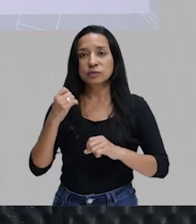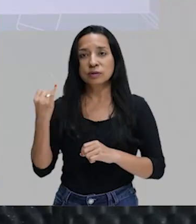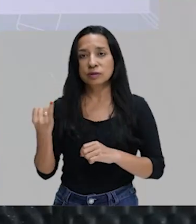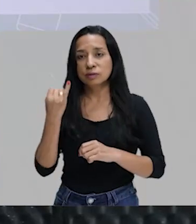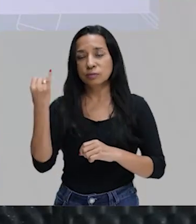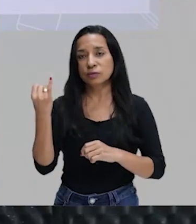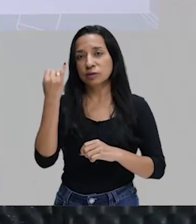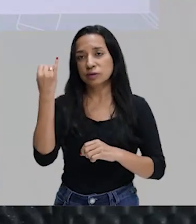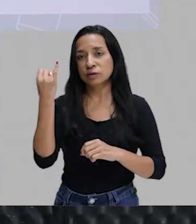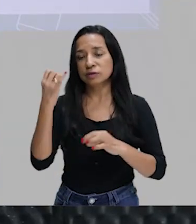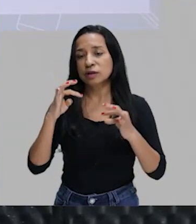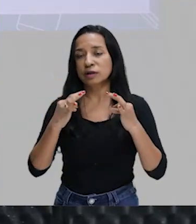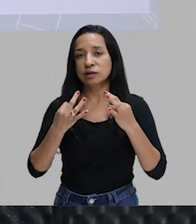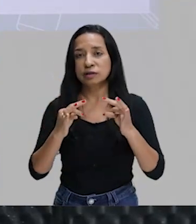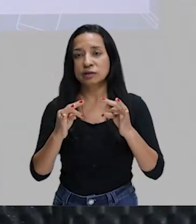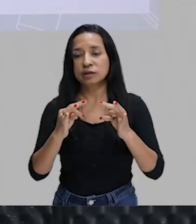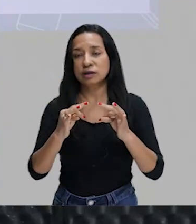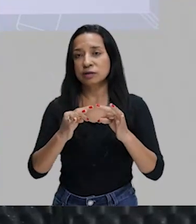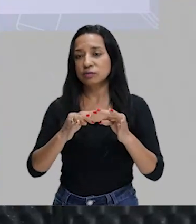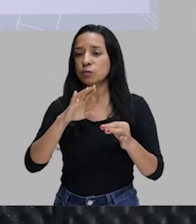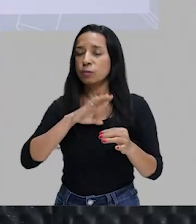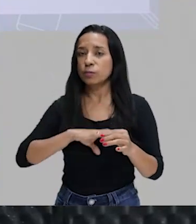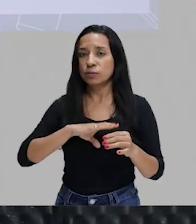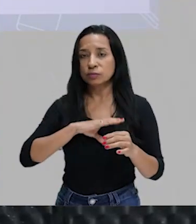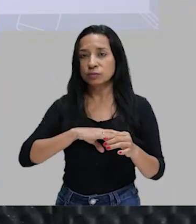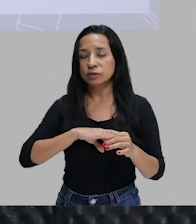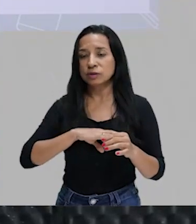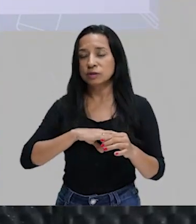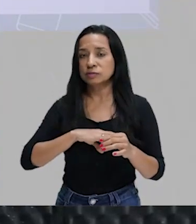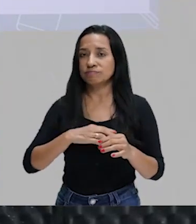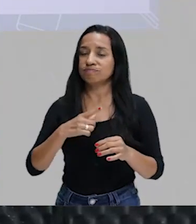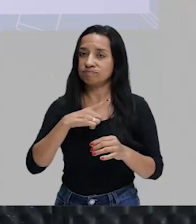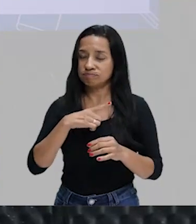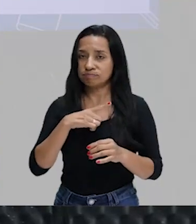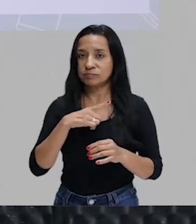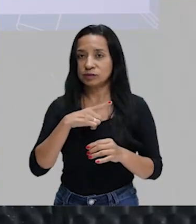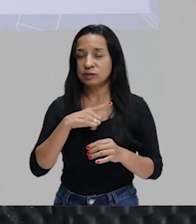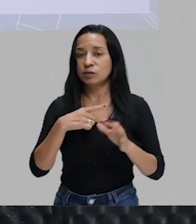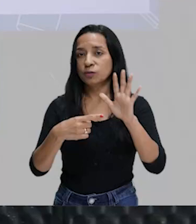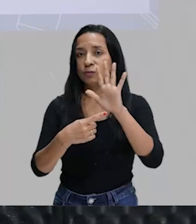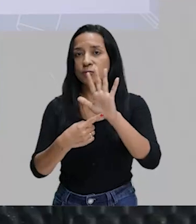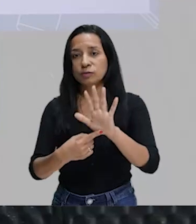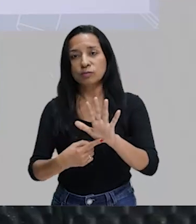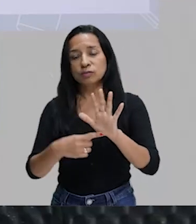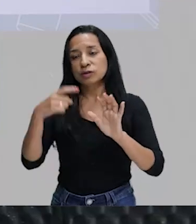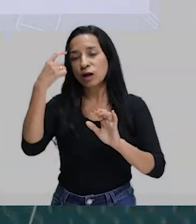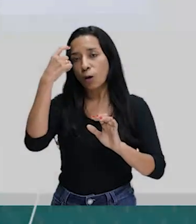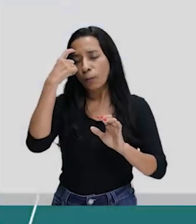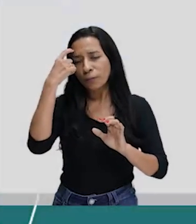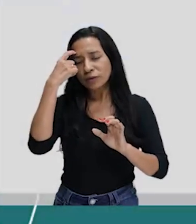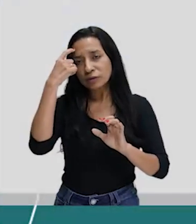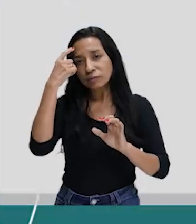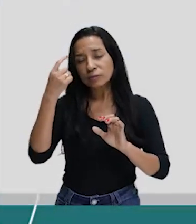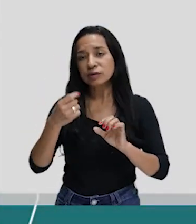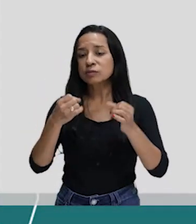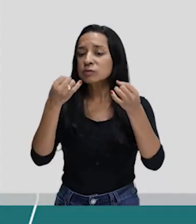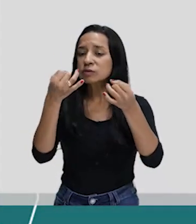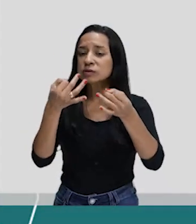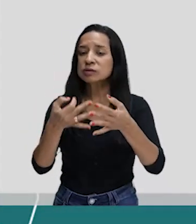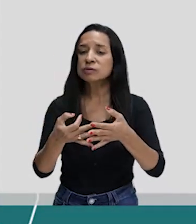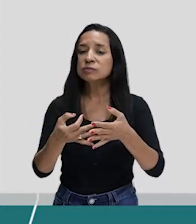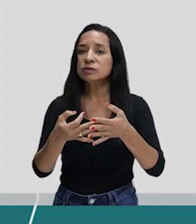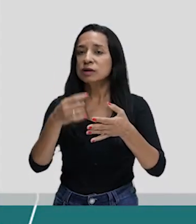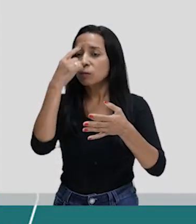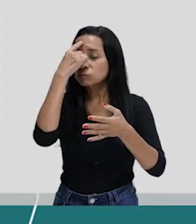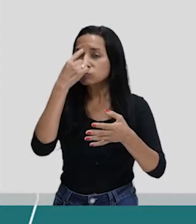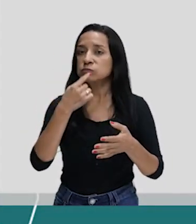a língua, né, a língua portuguesa, a língua em geral possui, para realçar o pensamento, para explicar, para ilustrar e